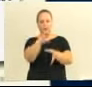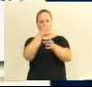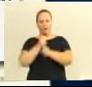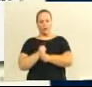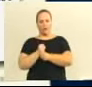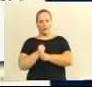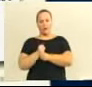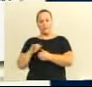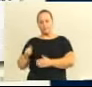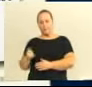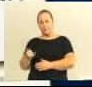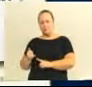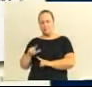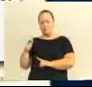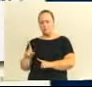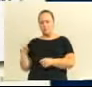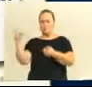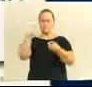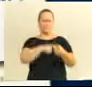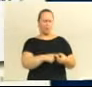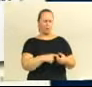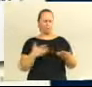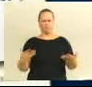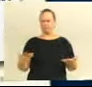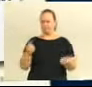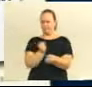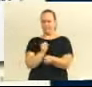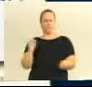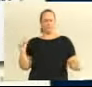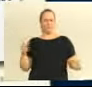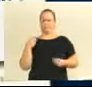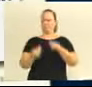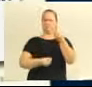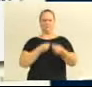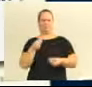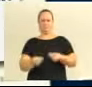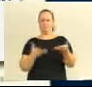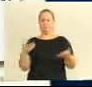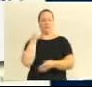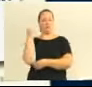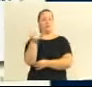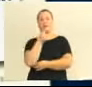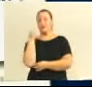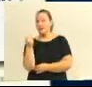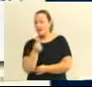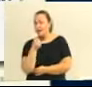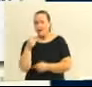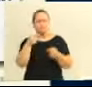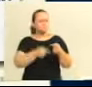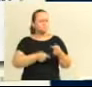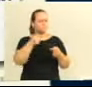Como se isso fosse possível. Isso é gravíssimo. Gravíssimo. Isso é improbidade